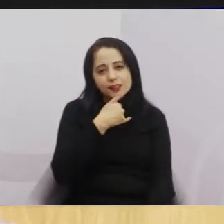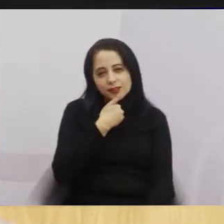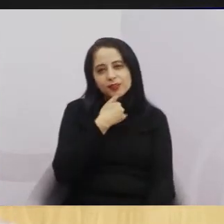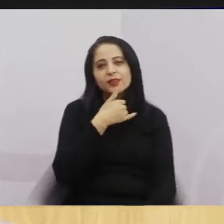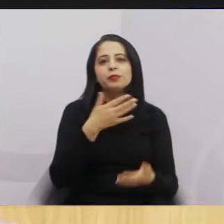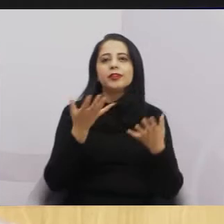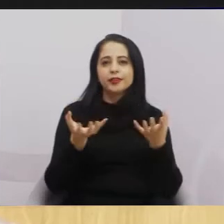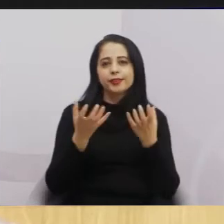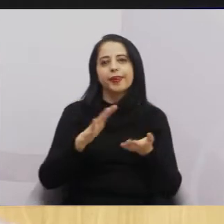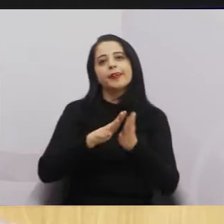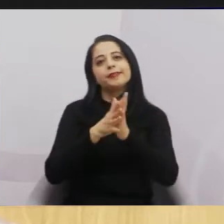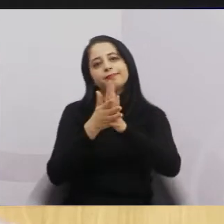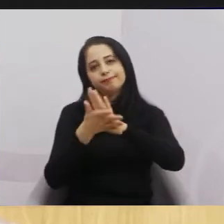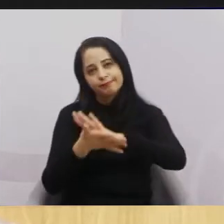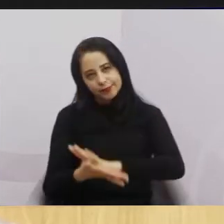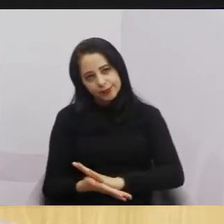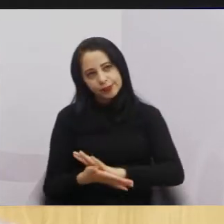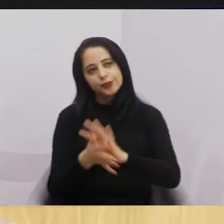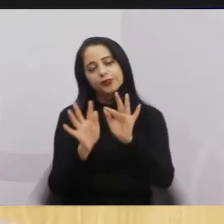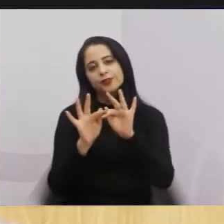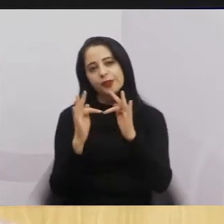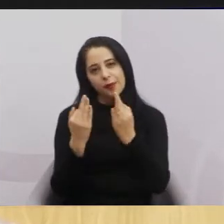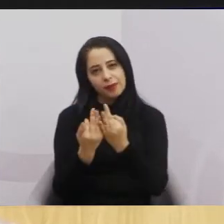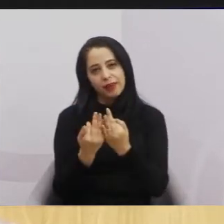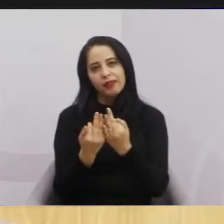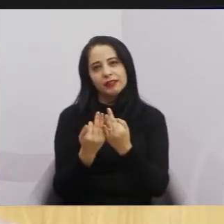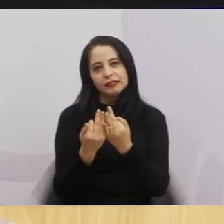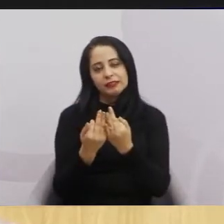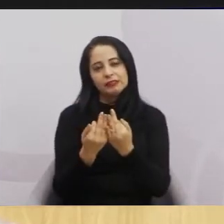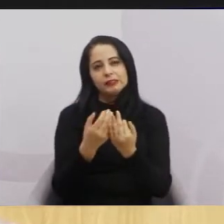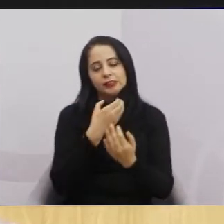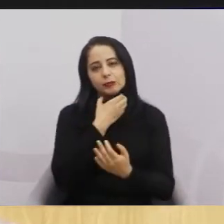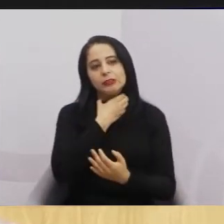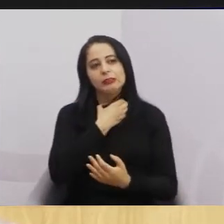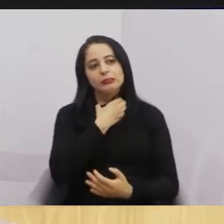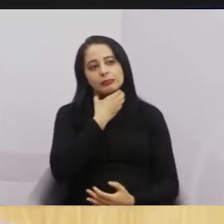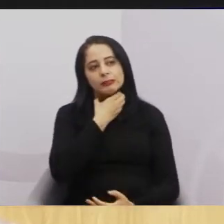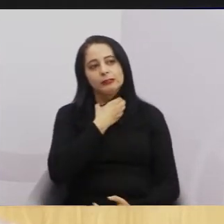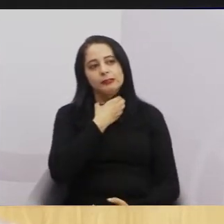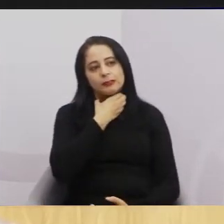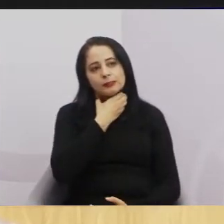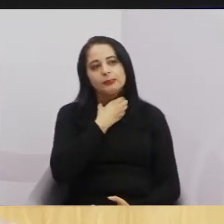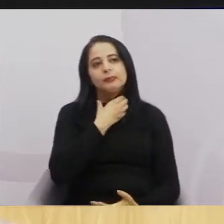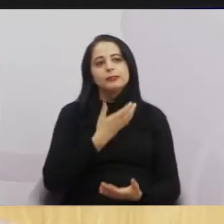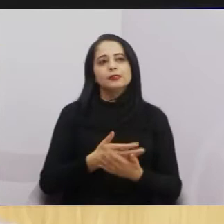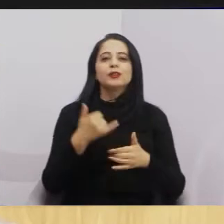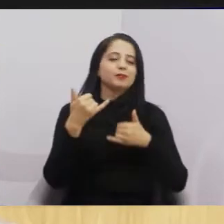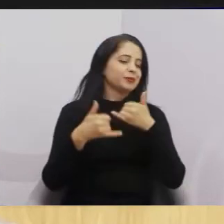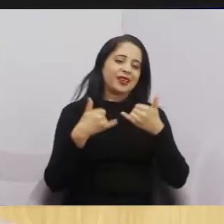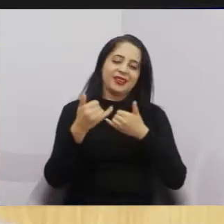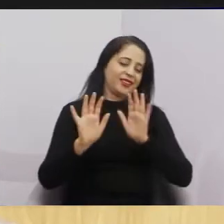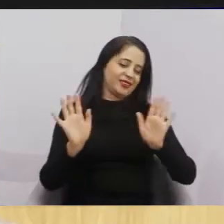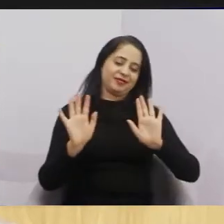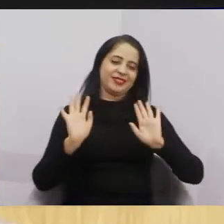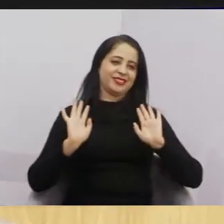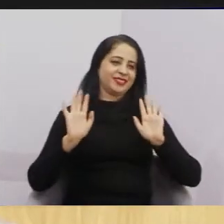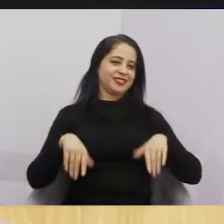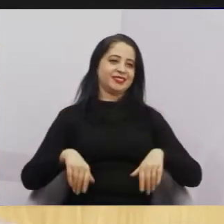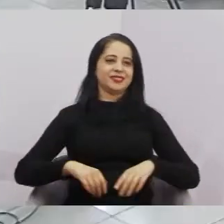família e colocar a goela abaixo, coisas que não venham ao caso agora. Olha, é brincadeira. Depois eu vou falar sobre isso.